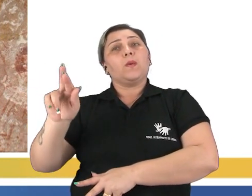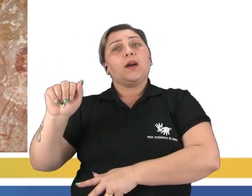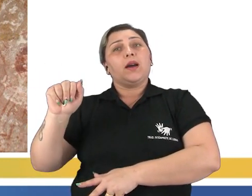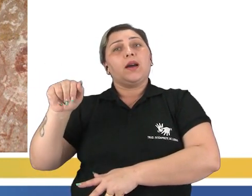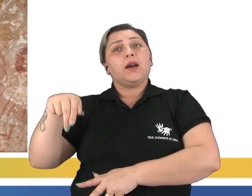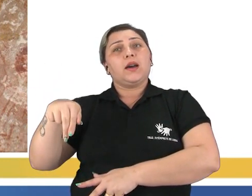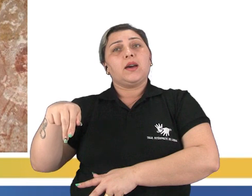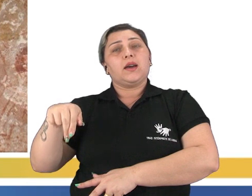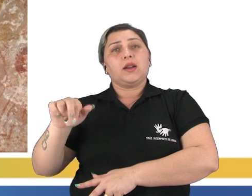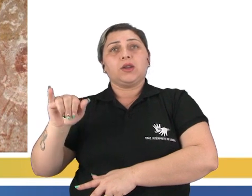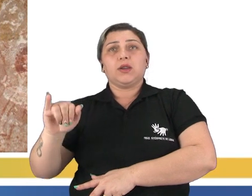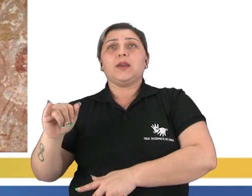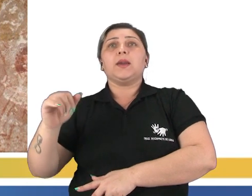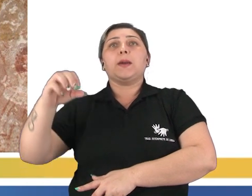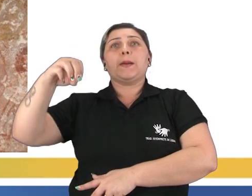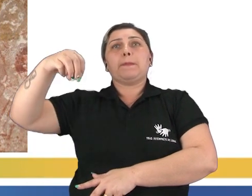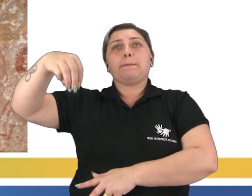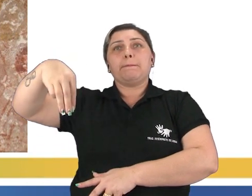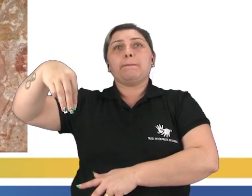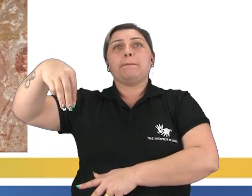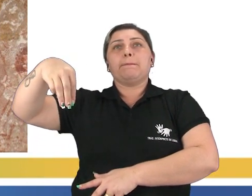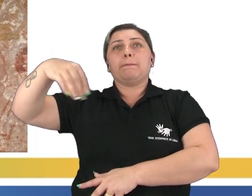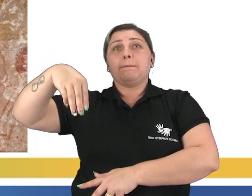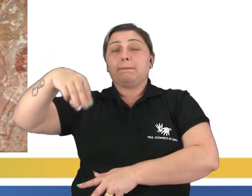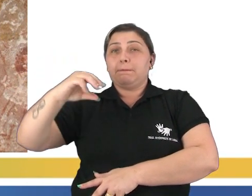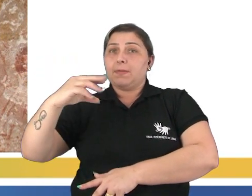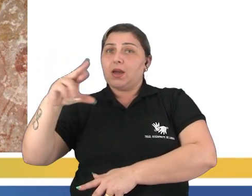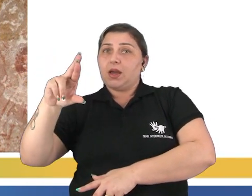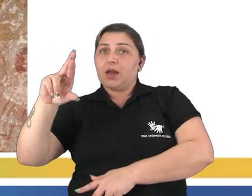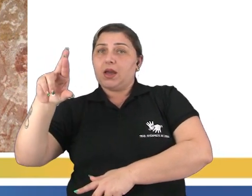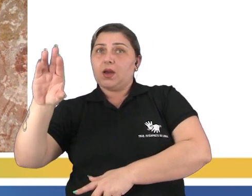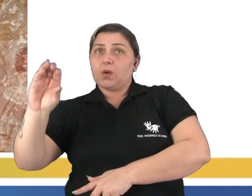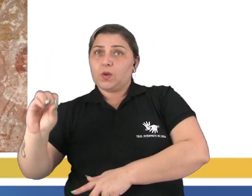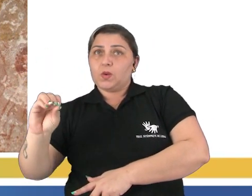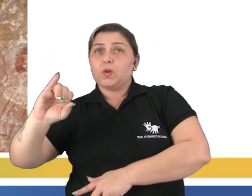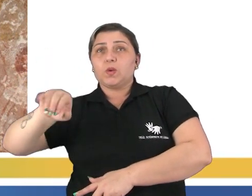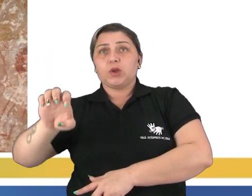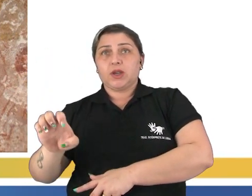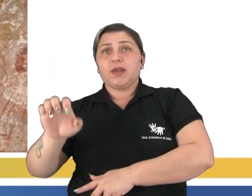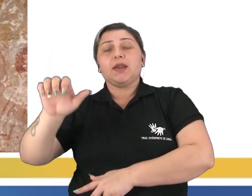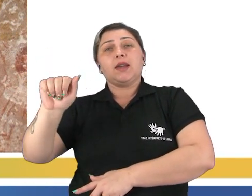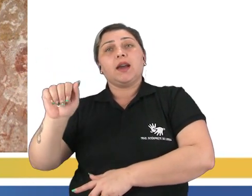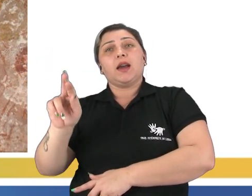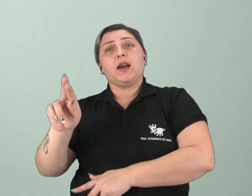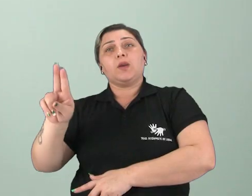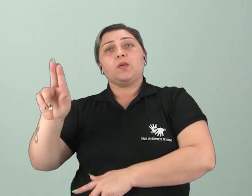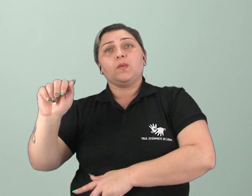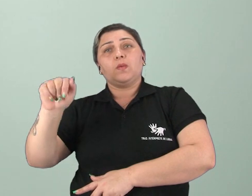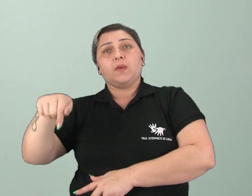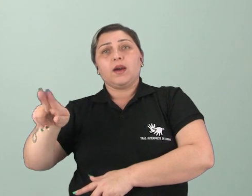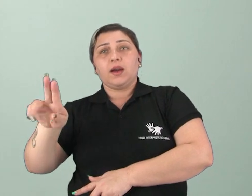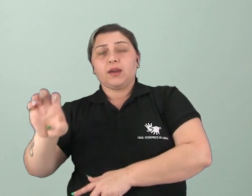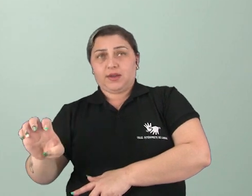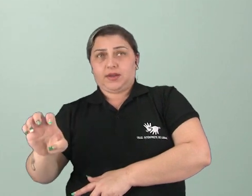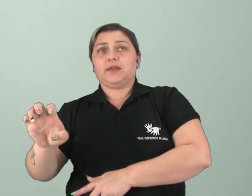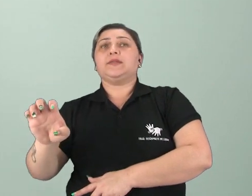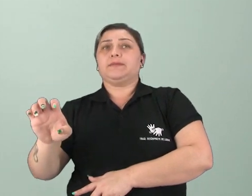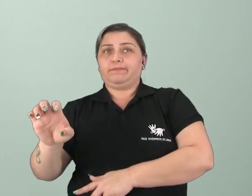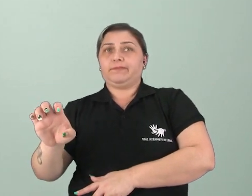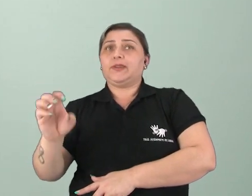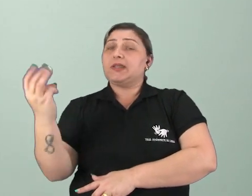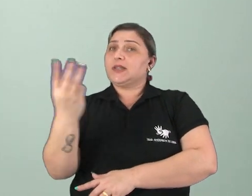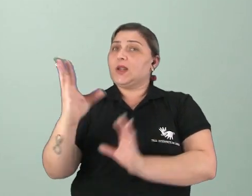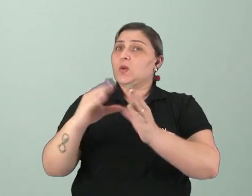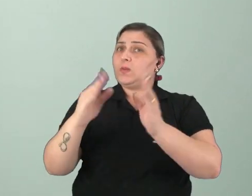tem uma imagem que são as pinturas rupestres na Serra da Capivara, lá no Piauí. Então, esse período pré-cabralino